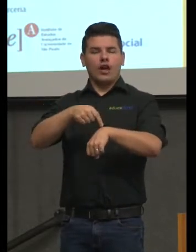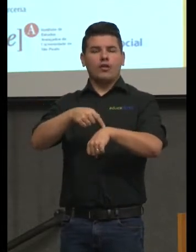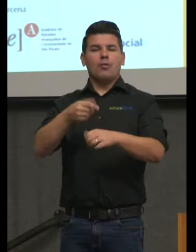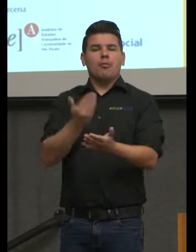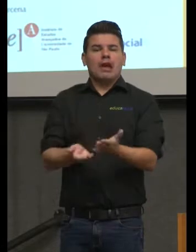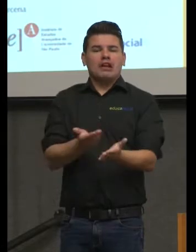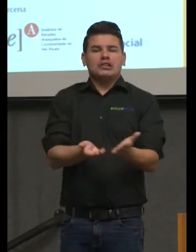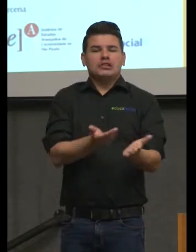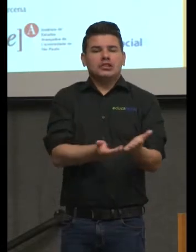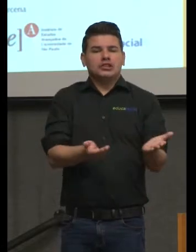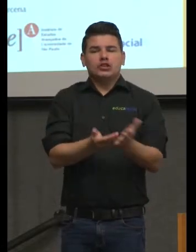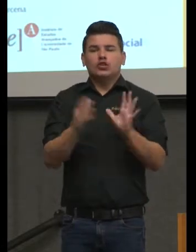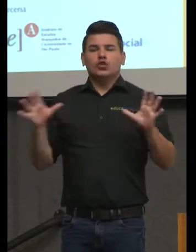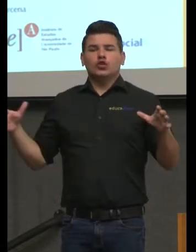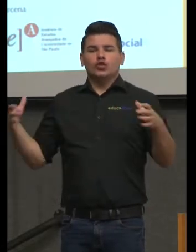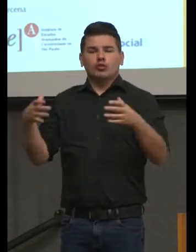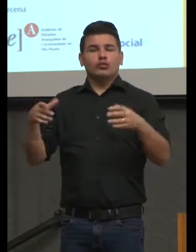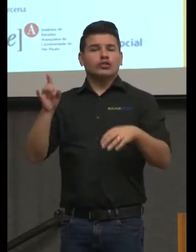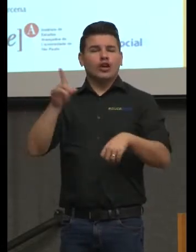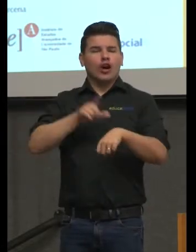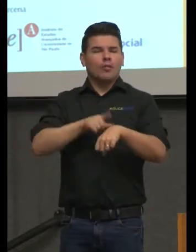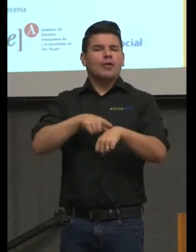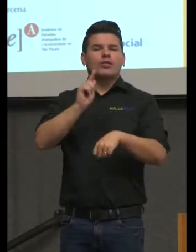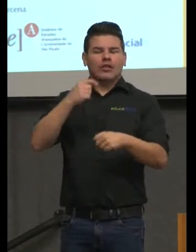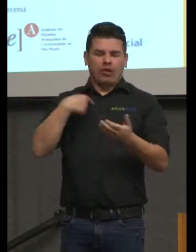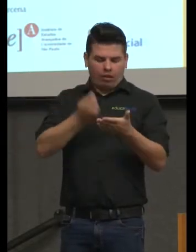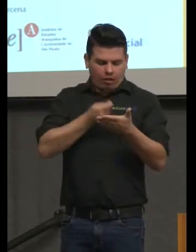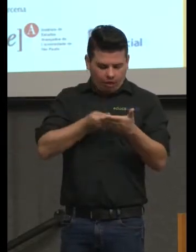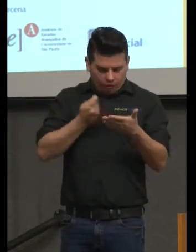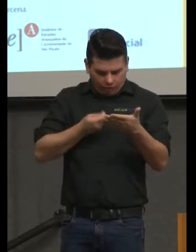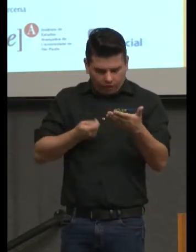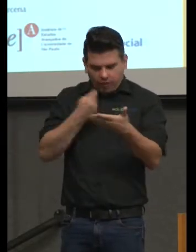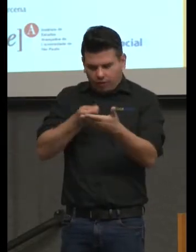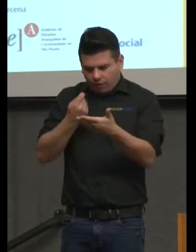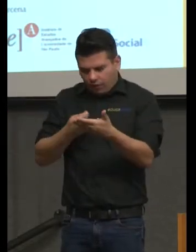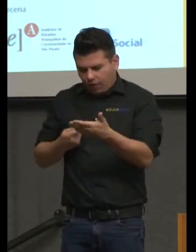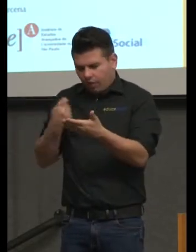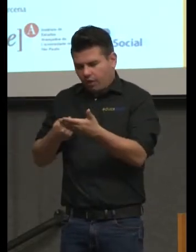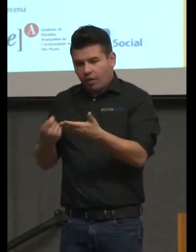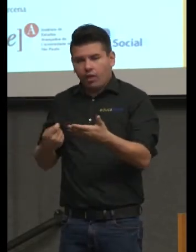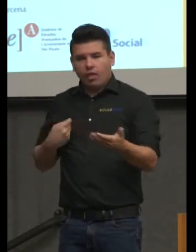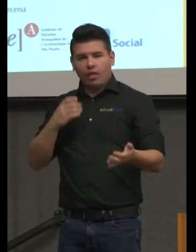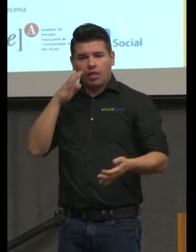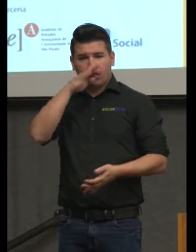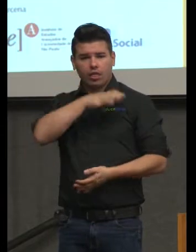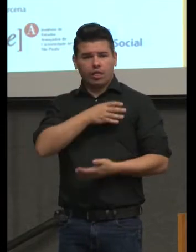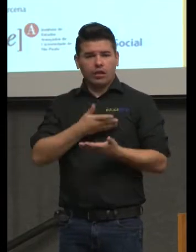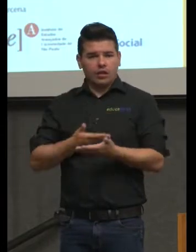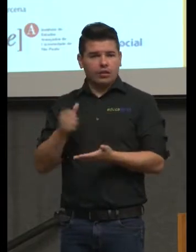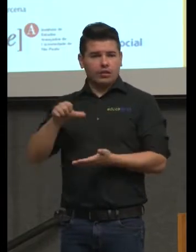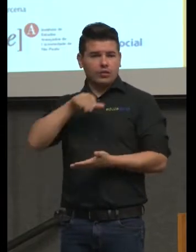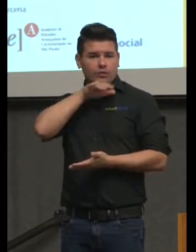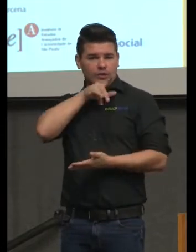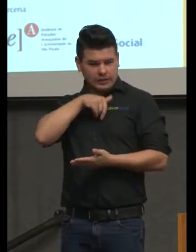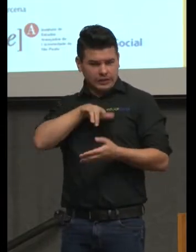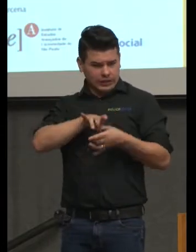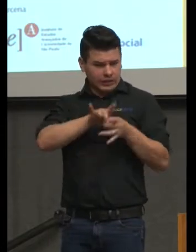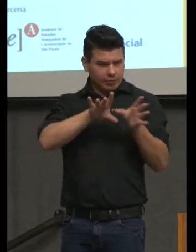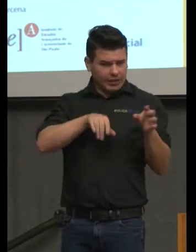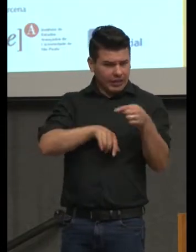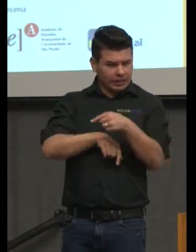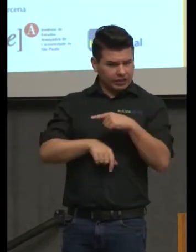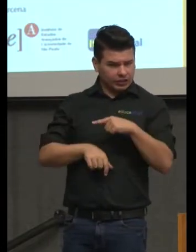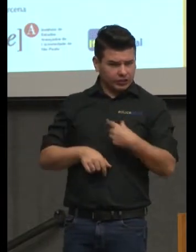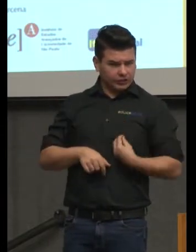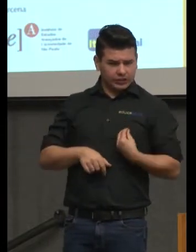coisas burocráticas, etc. Então, eu estou discutindo de saída a tal da